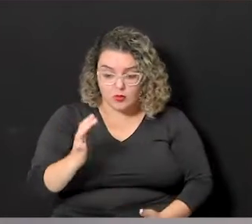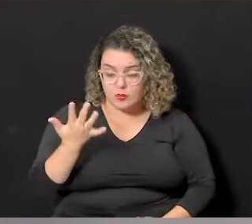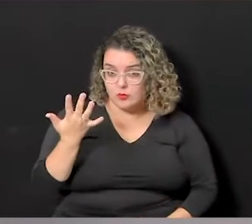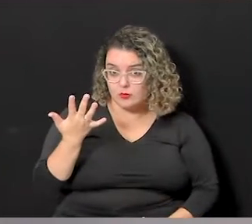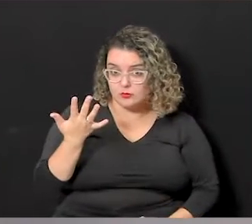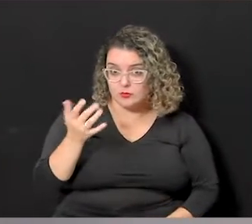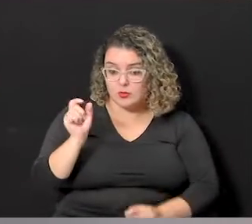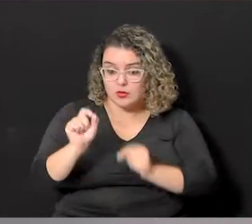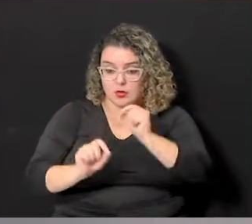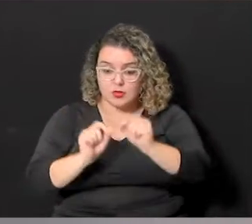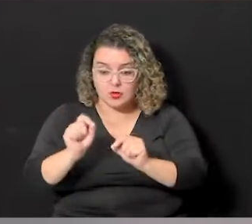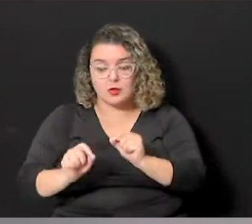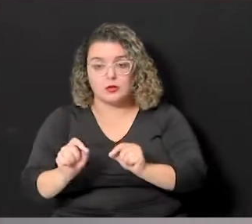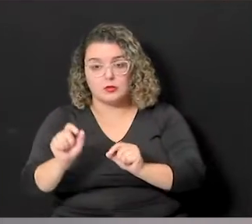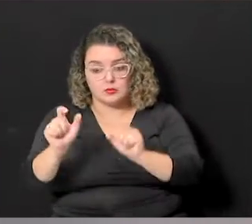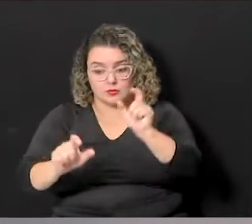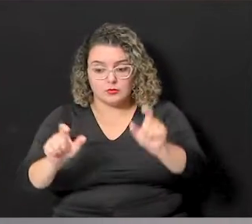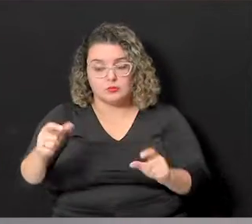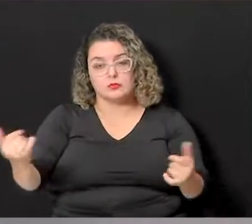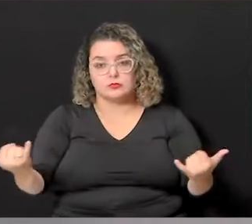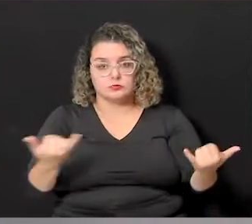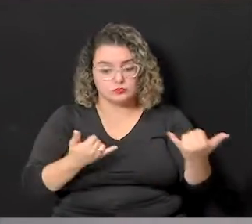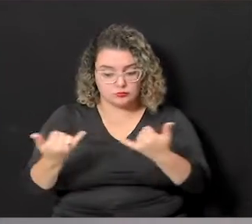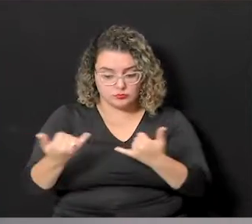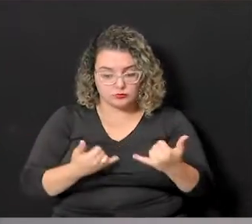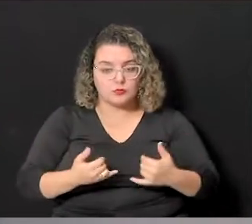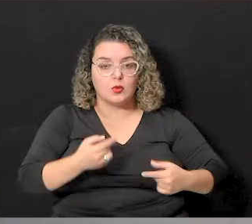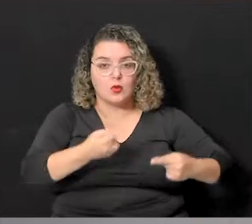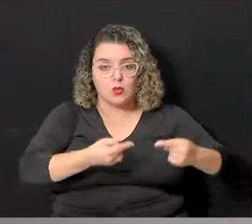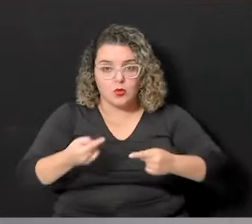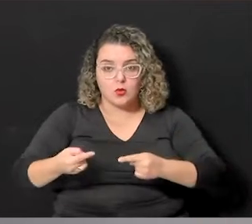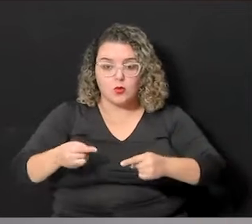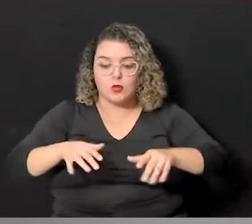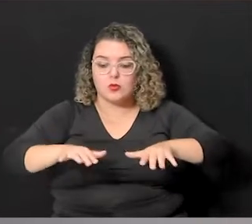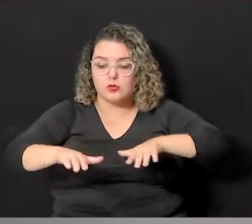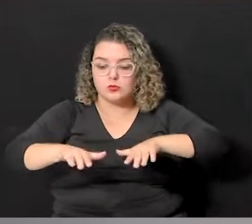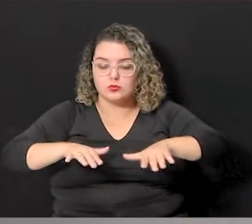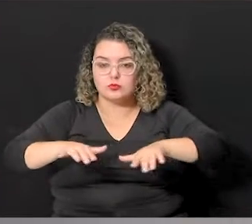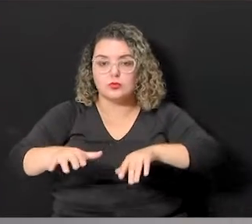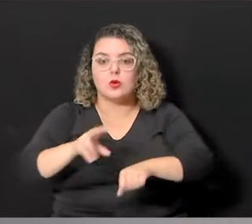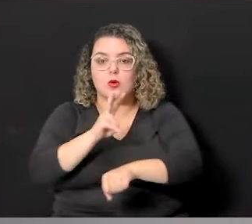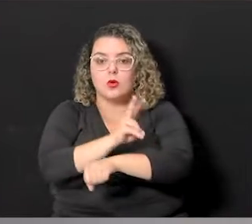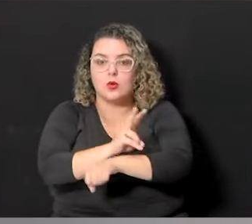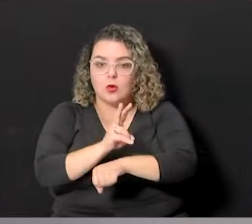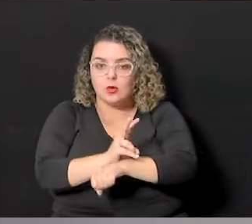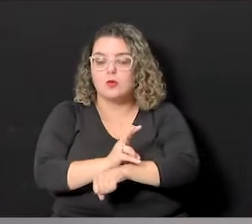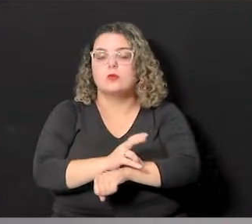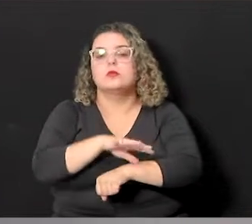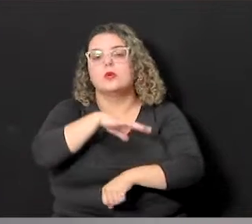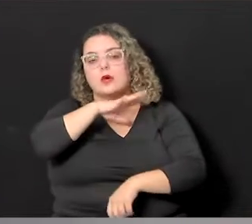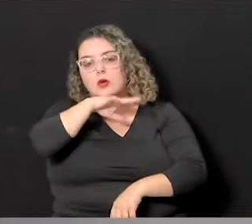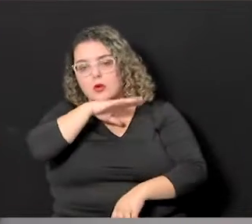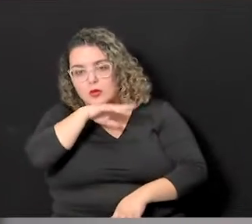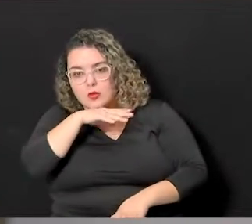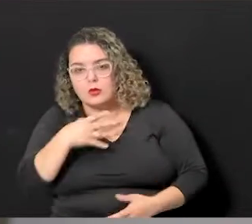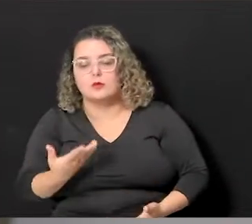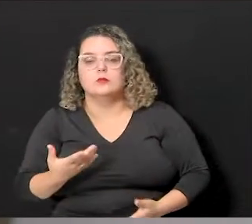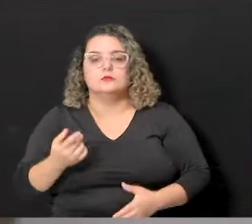fortemente e quem traz isso ao debate são os movimentos de proteção animal